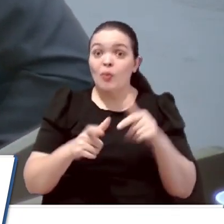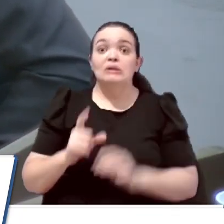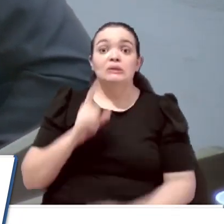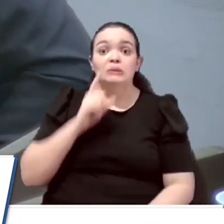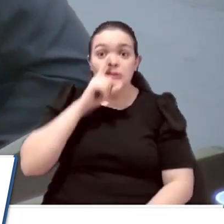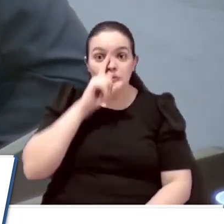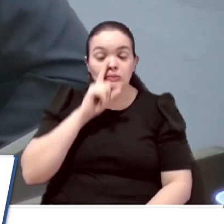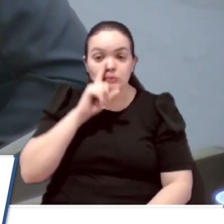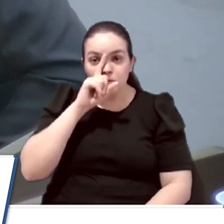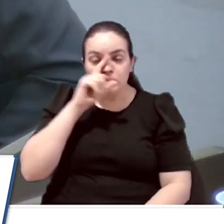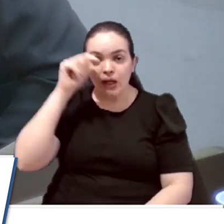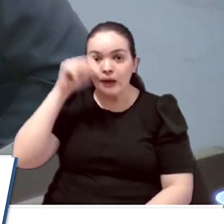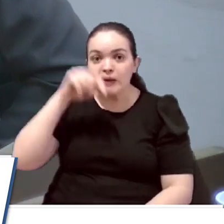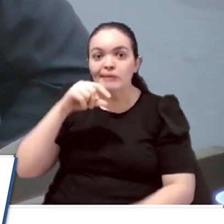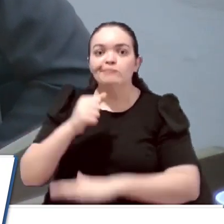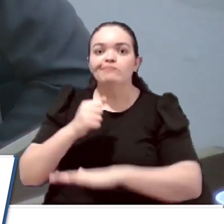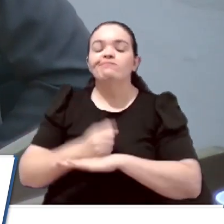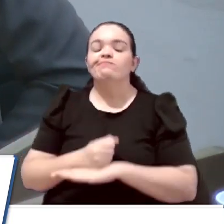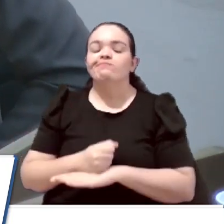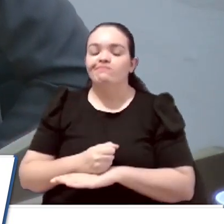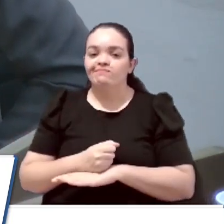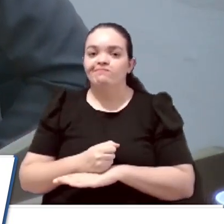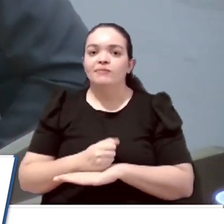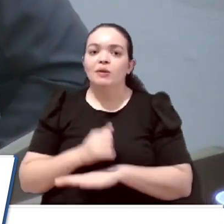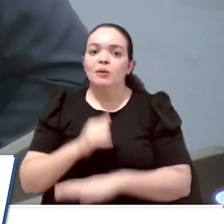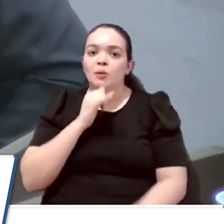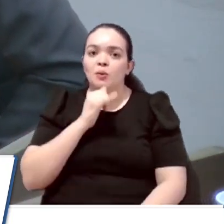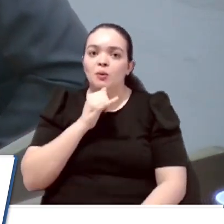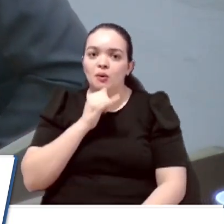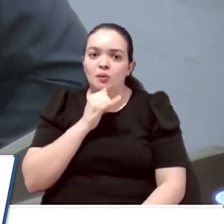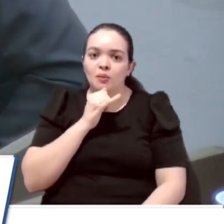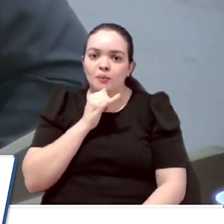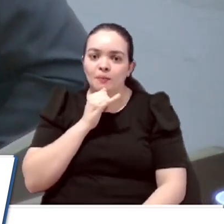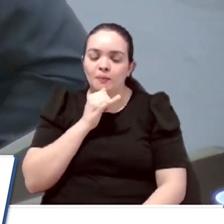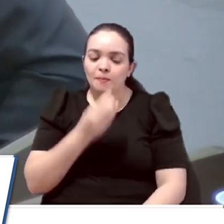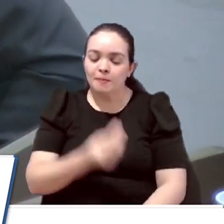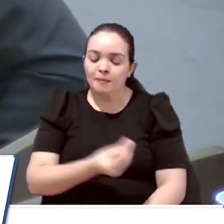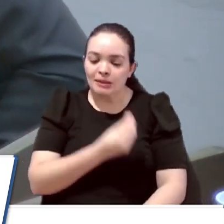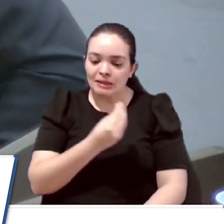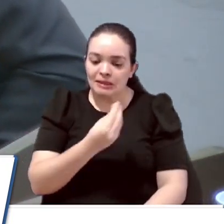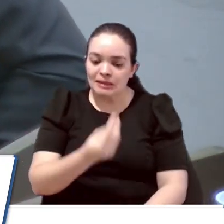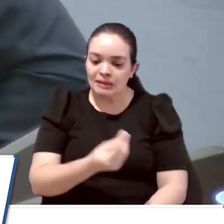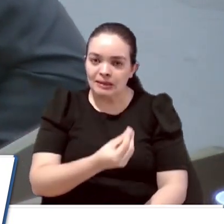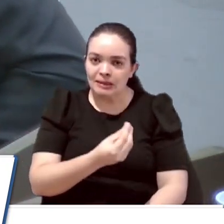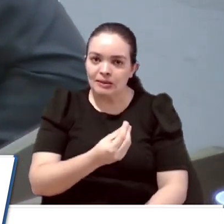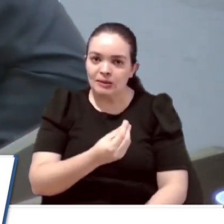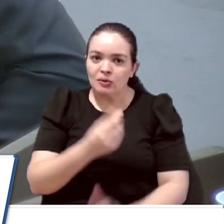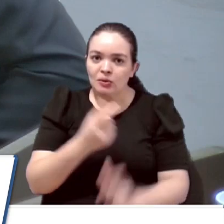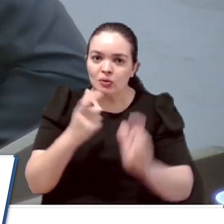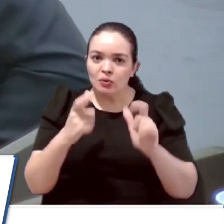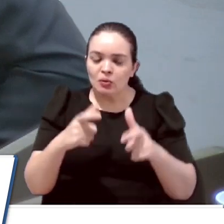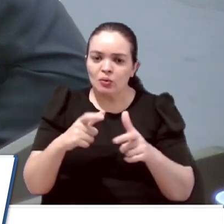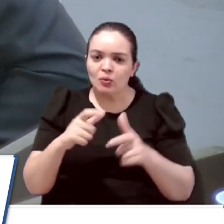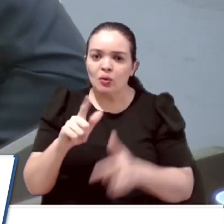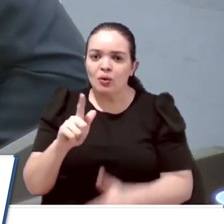Cidade Franca. É o caso do Distrito, é o caso do Galo Branco